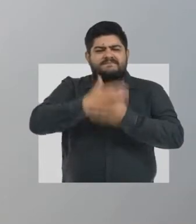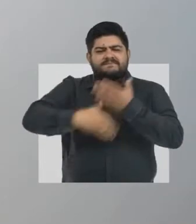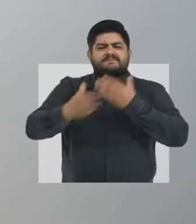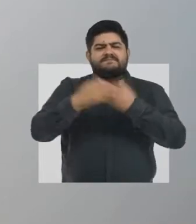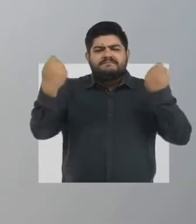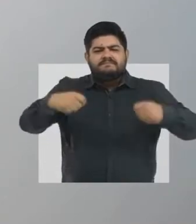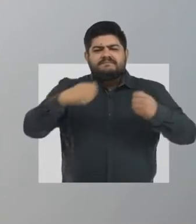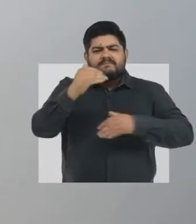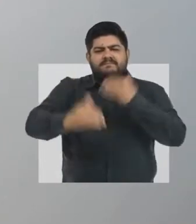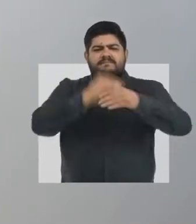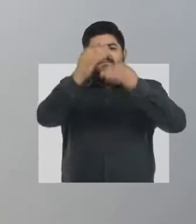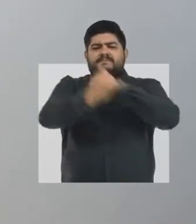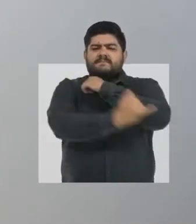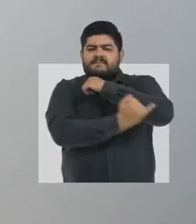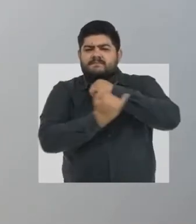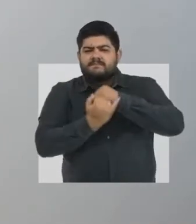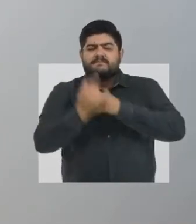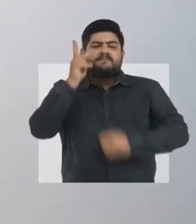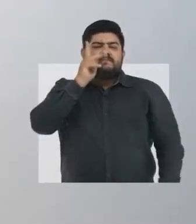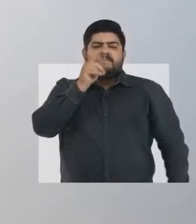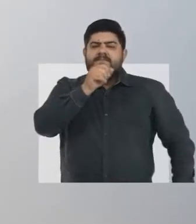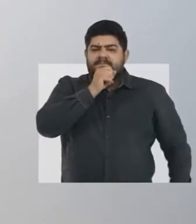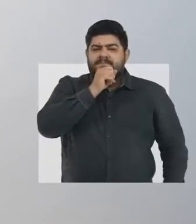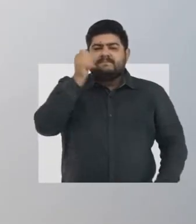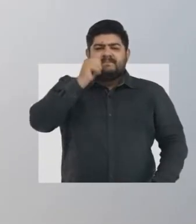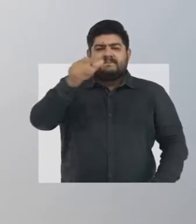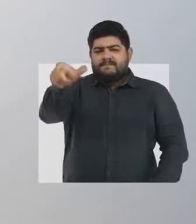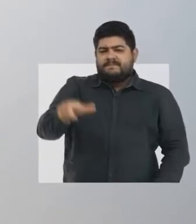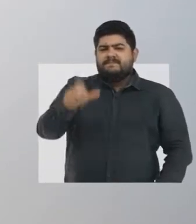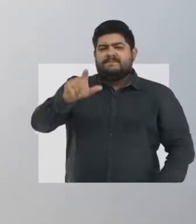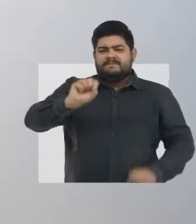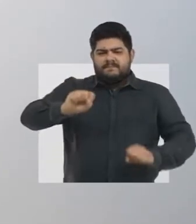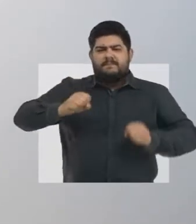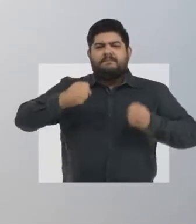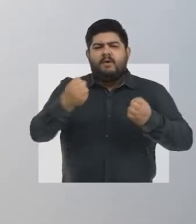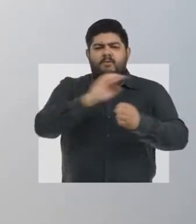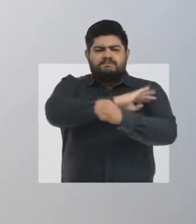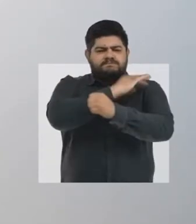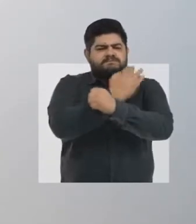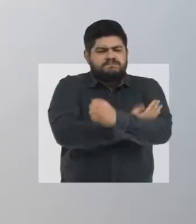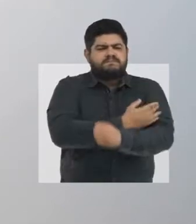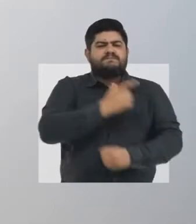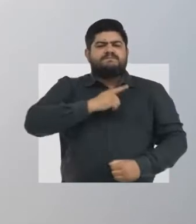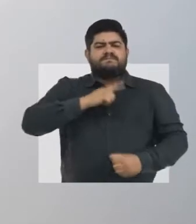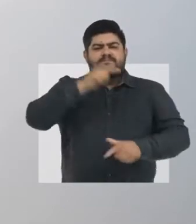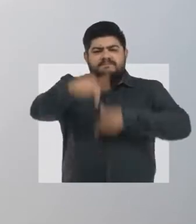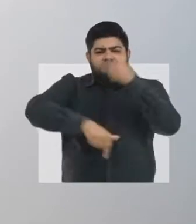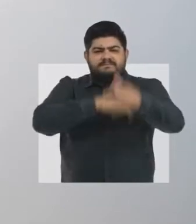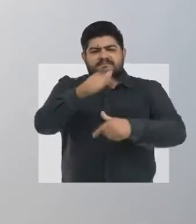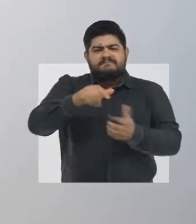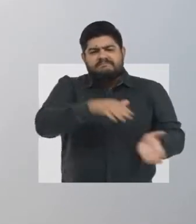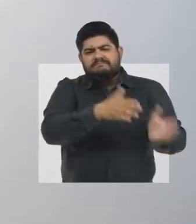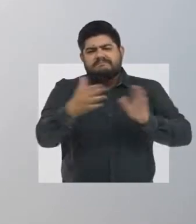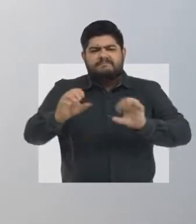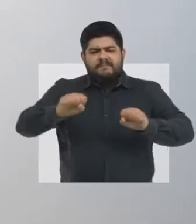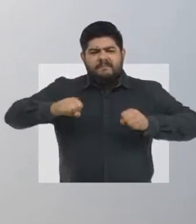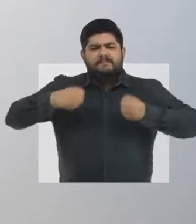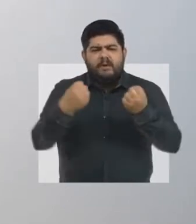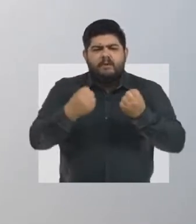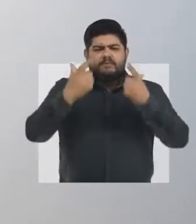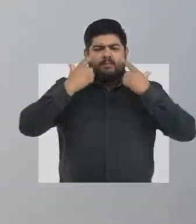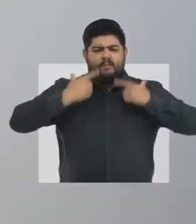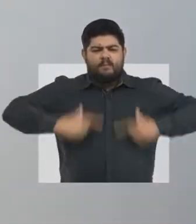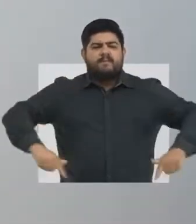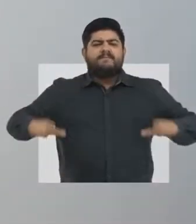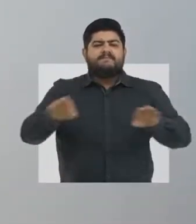desenvolvimento da infraestrutura de Porto Velho. Uma mulher determinada, com uma carreira ilibada e ficha